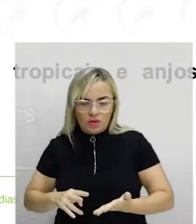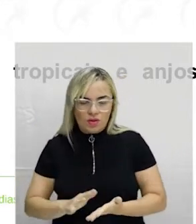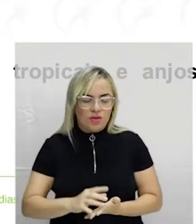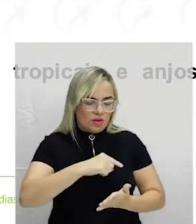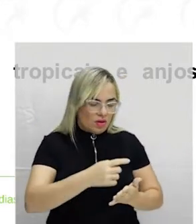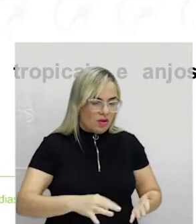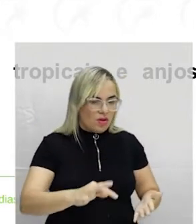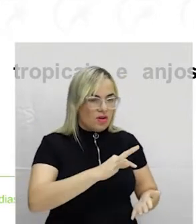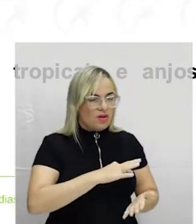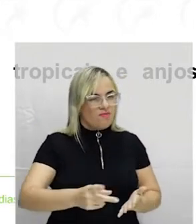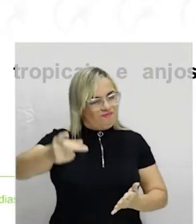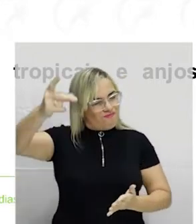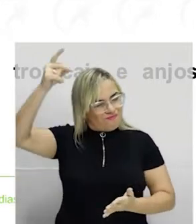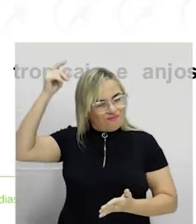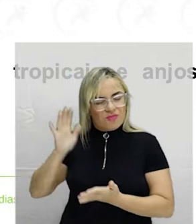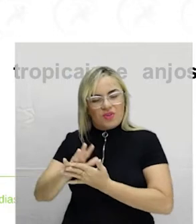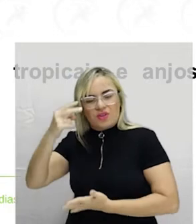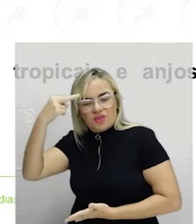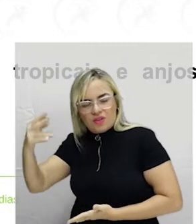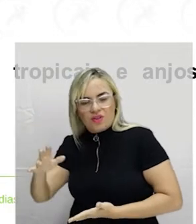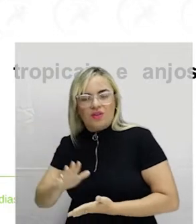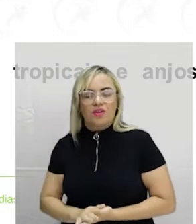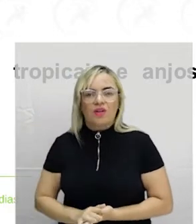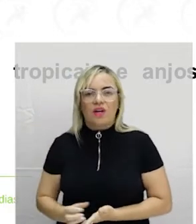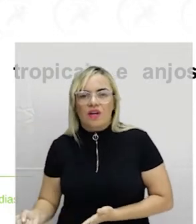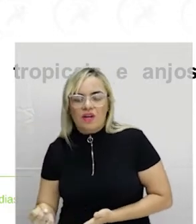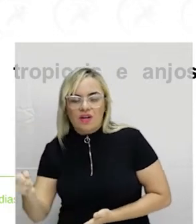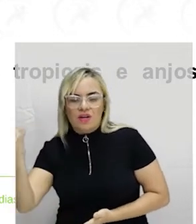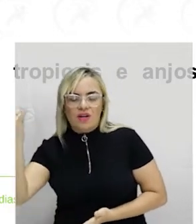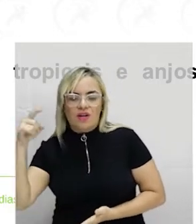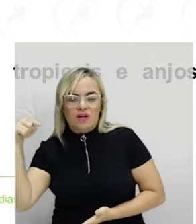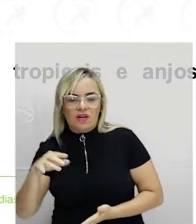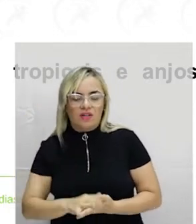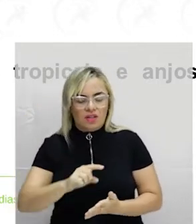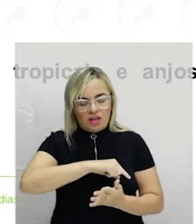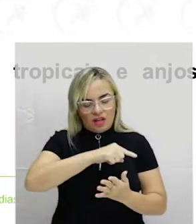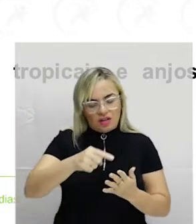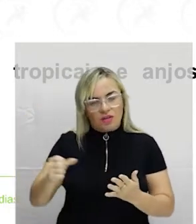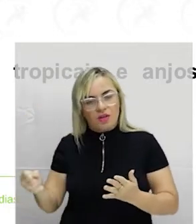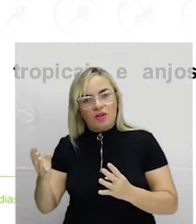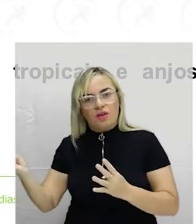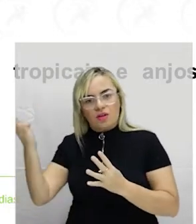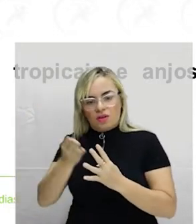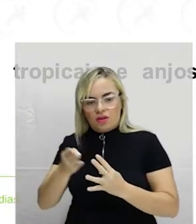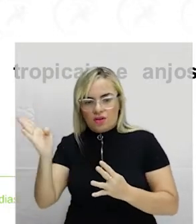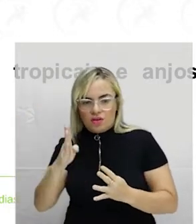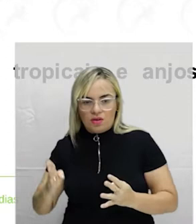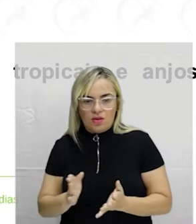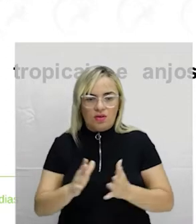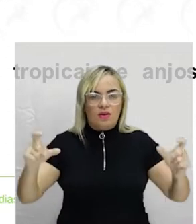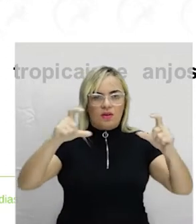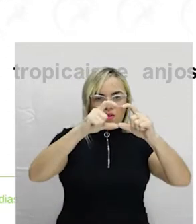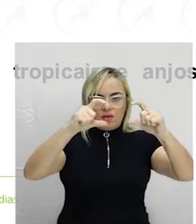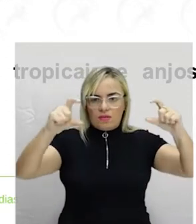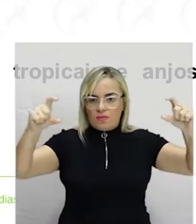mas para a época faz uma diferença enorme, porque é isso que marca o barroco brasileiro. A fachada, o frontão, aquela peça triangular ou